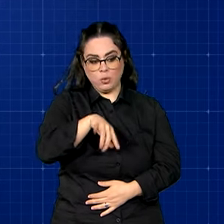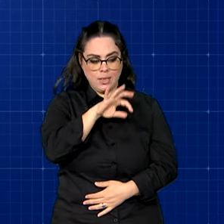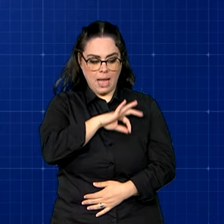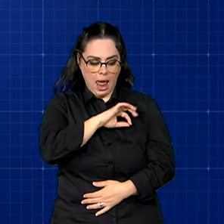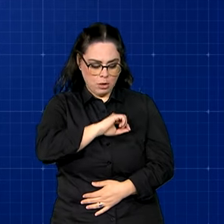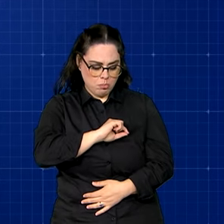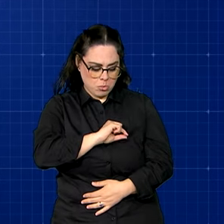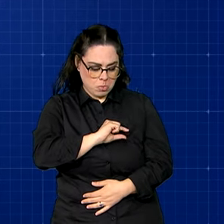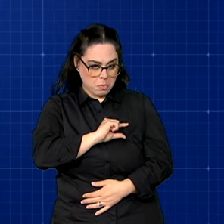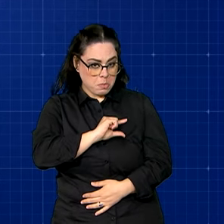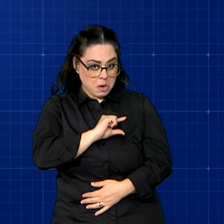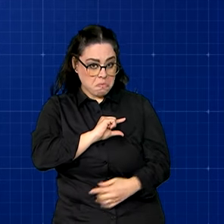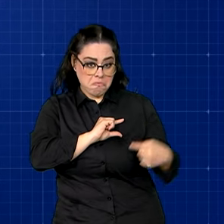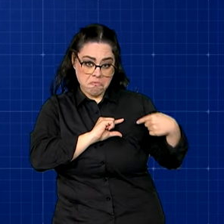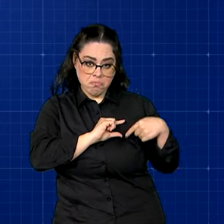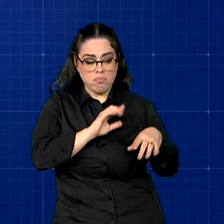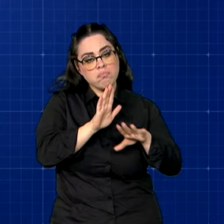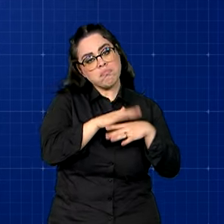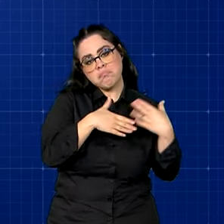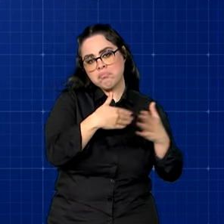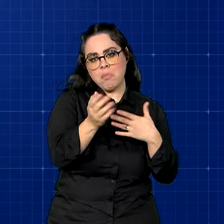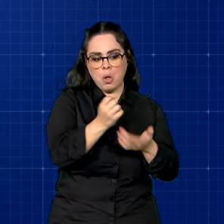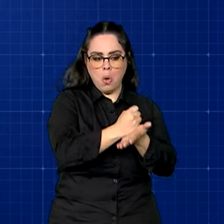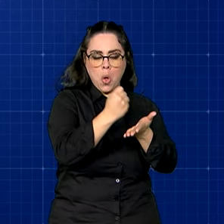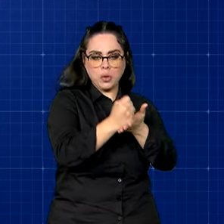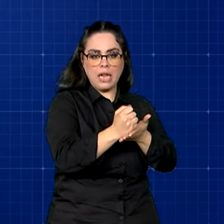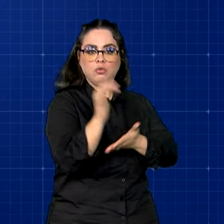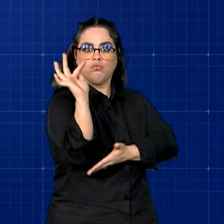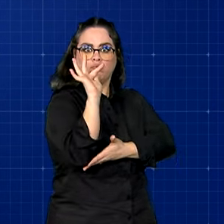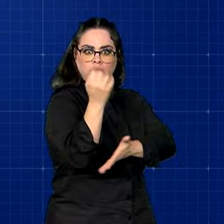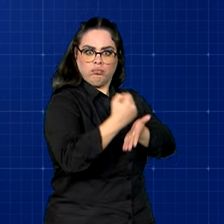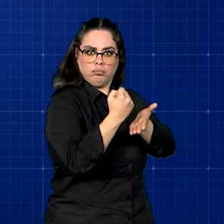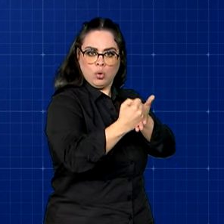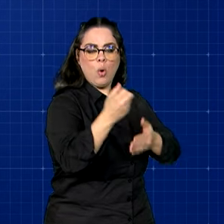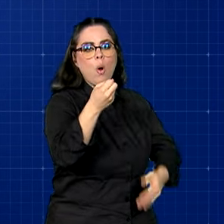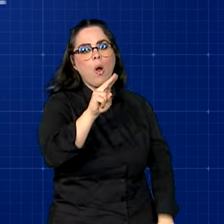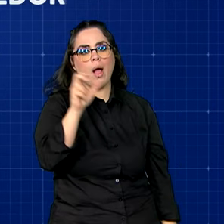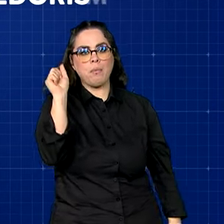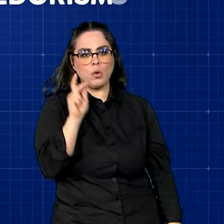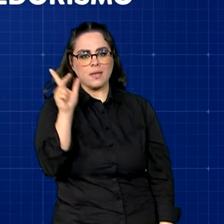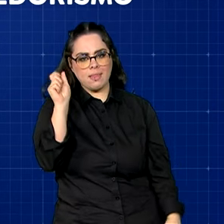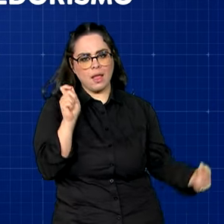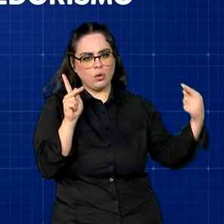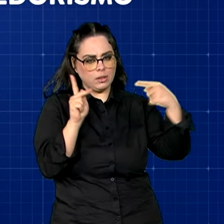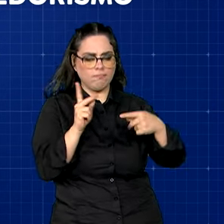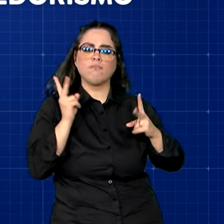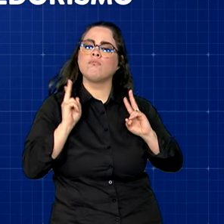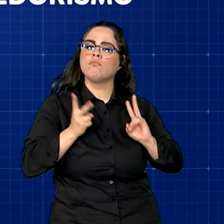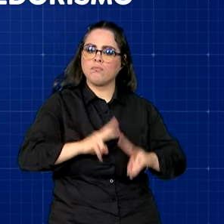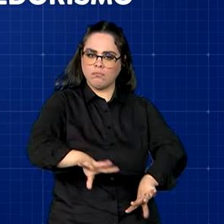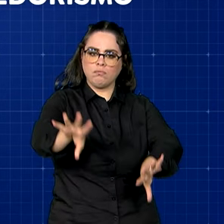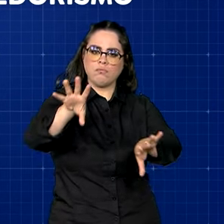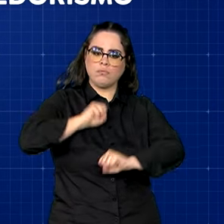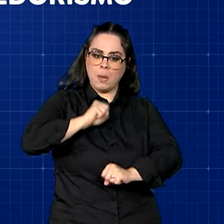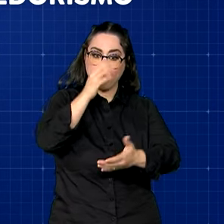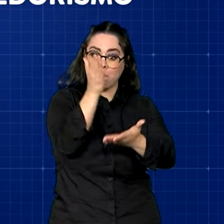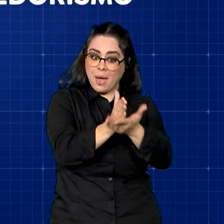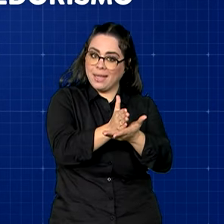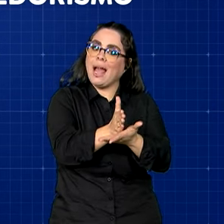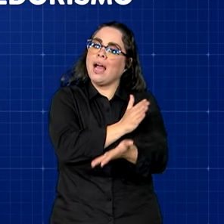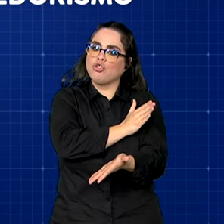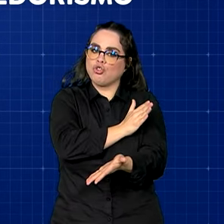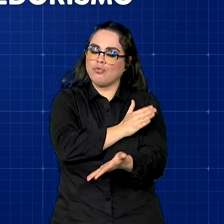aumenta sua renda, seja por contratação em emprego formal ou aposentadoria, por exemplo, continua recebendo metade do